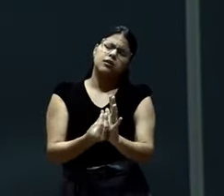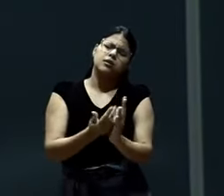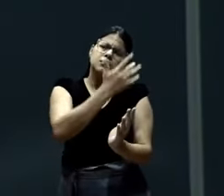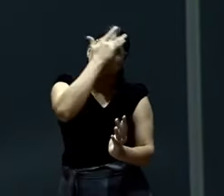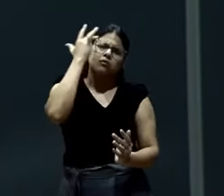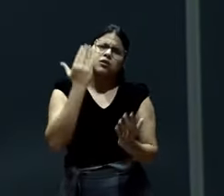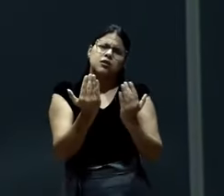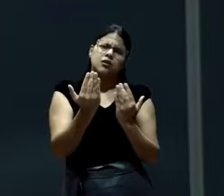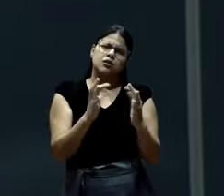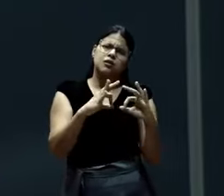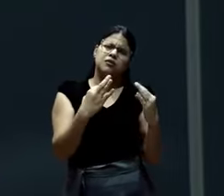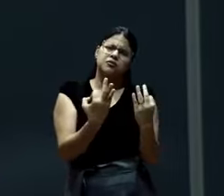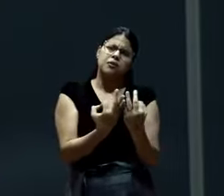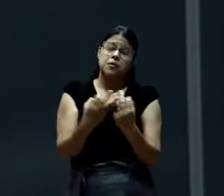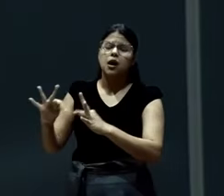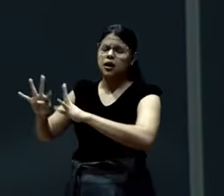Para fazer o bem a todos.